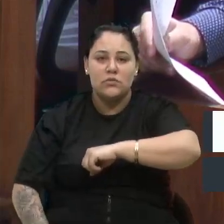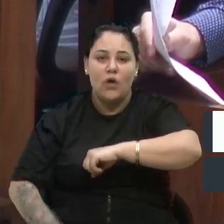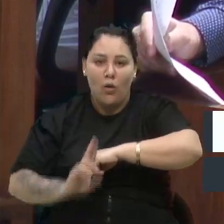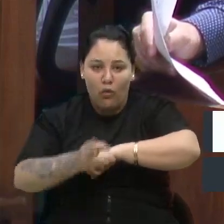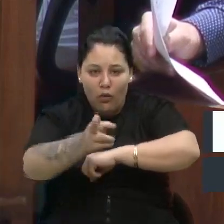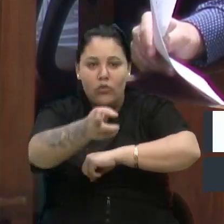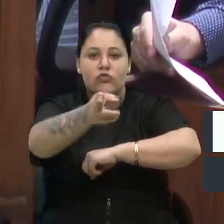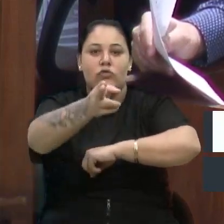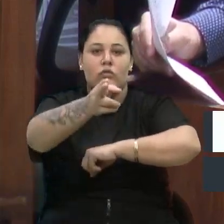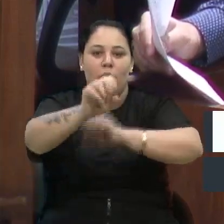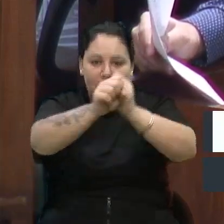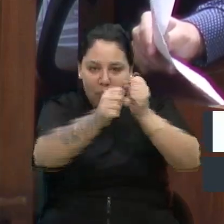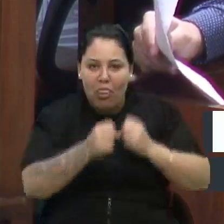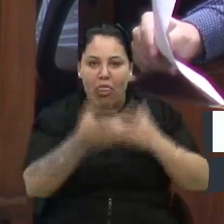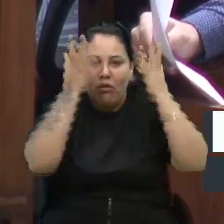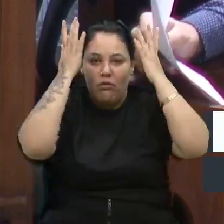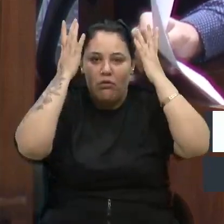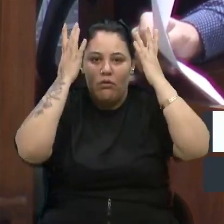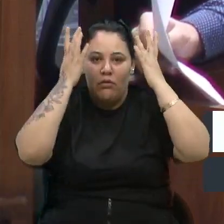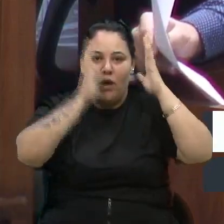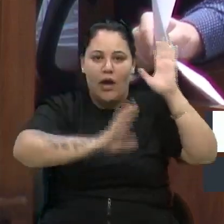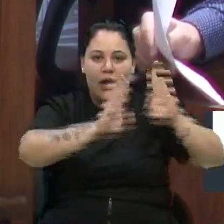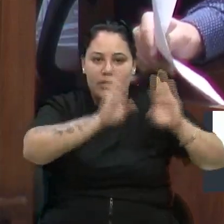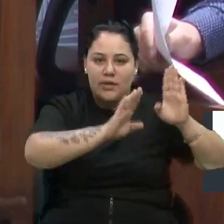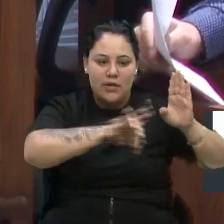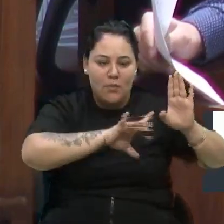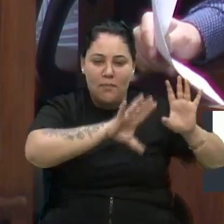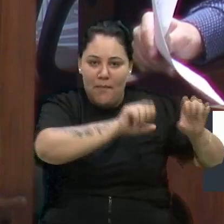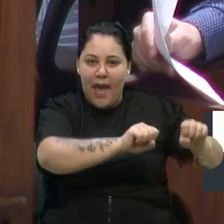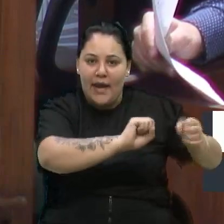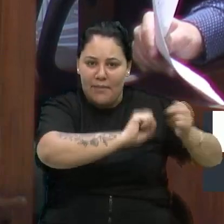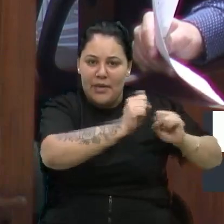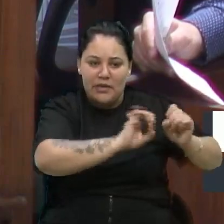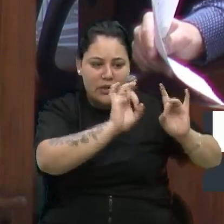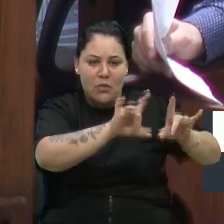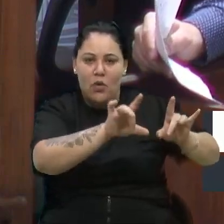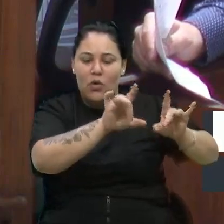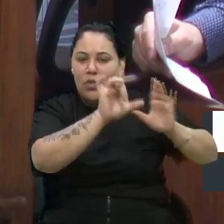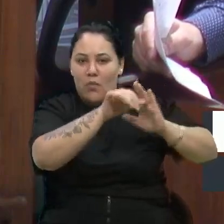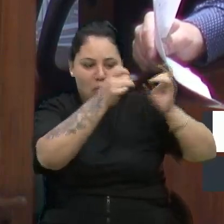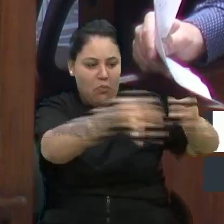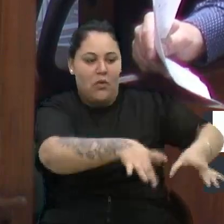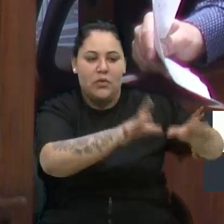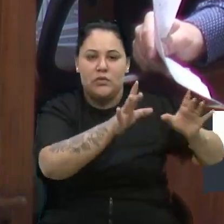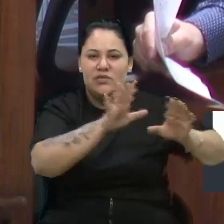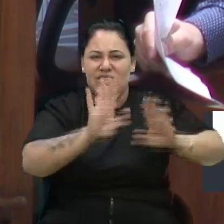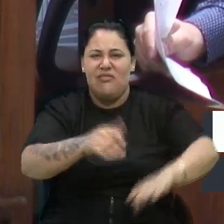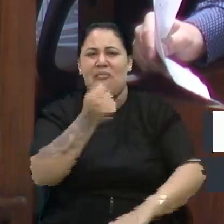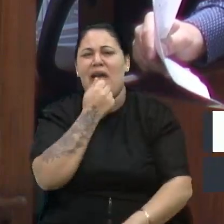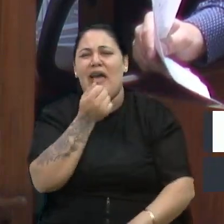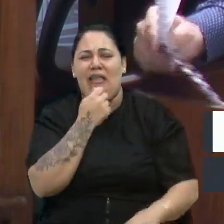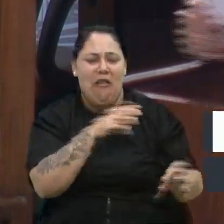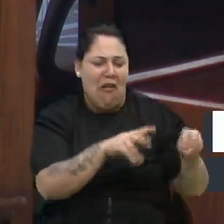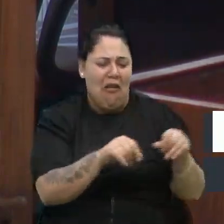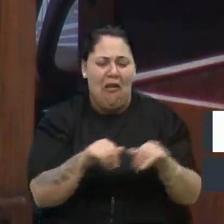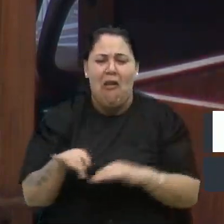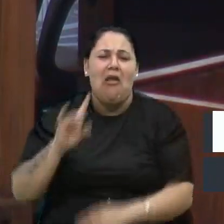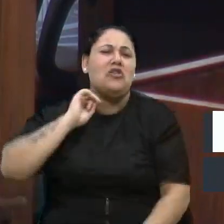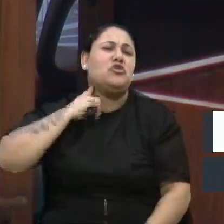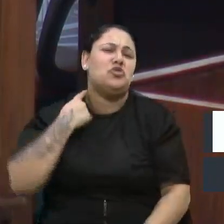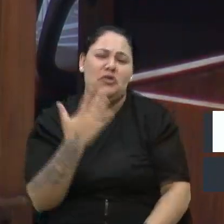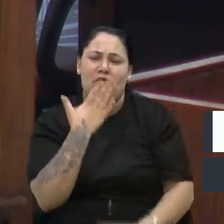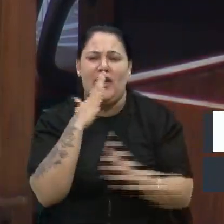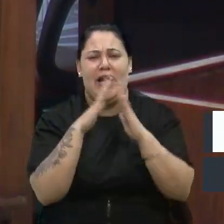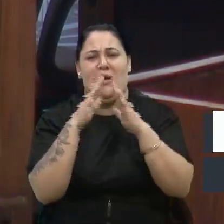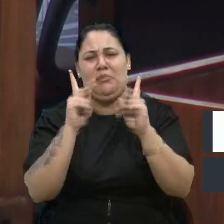numa terceirizada, que abandonou, mas não dá, né, gente? Deixa lá pedra, barro, na frente da casa das